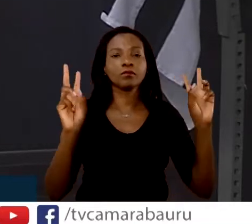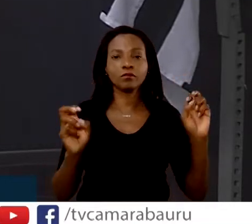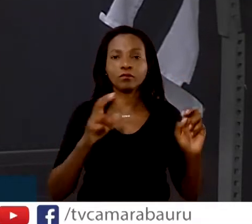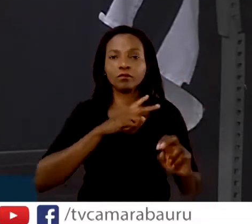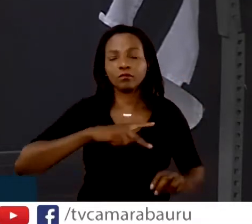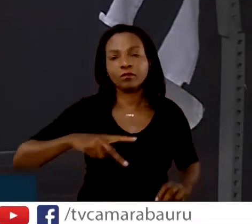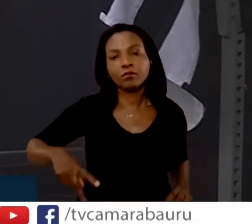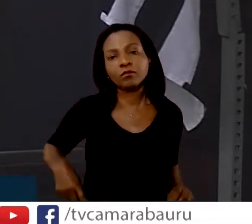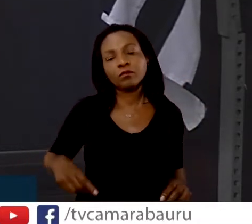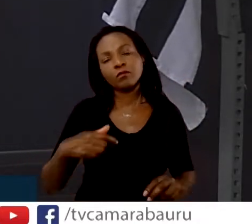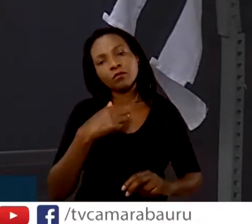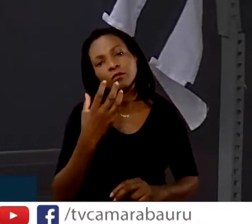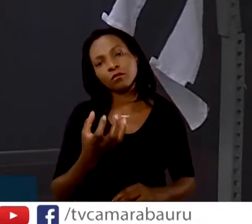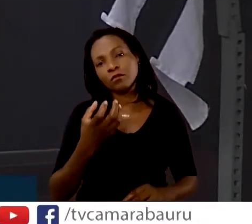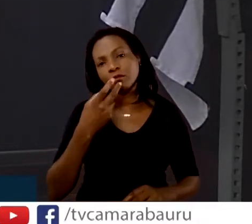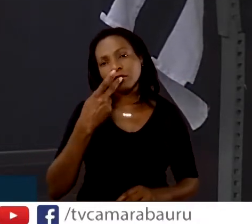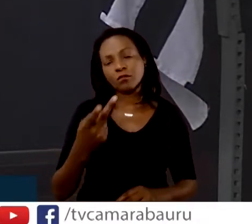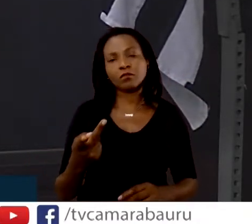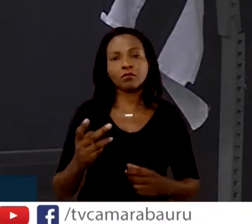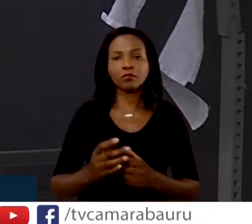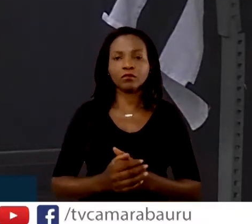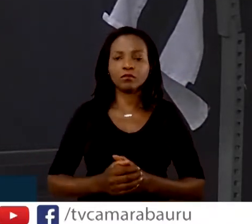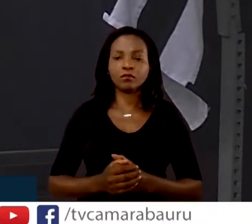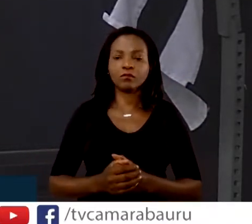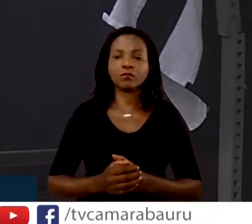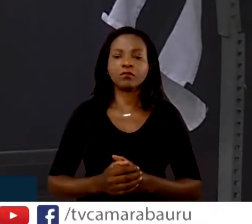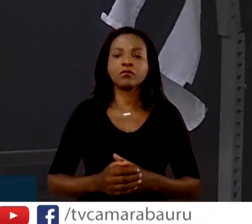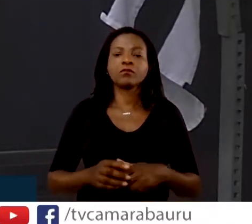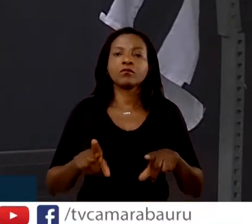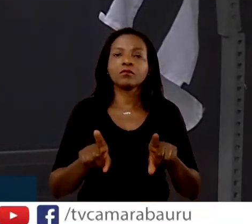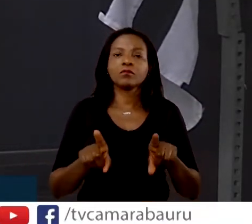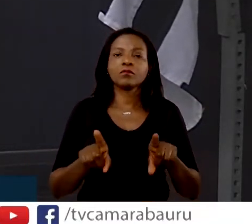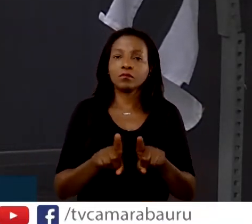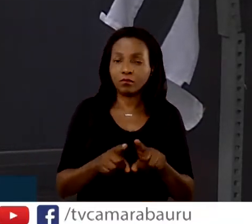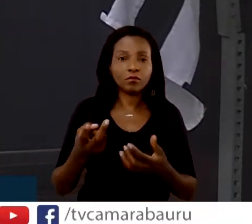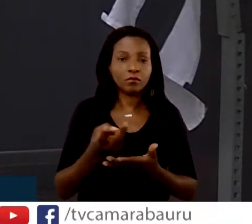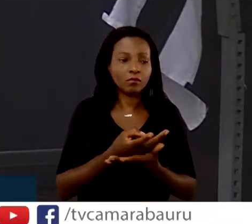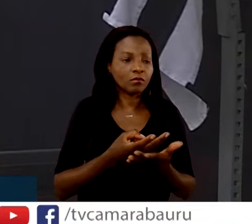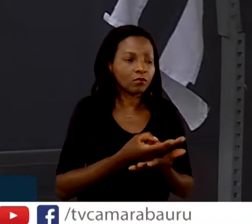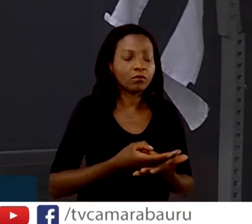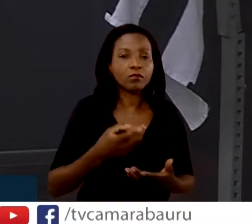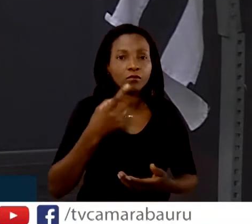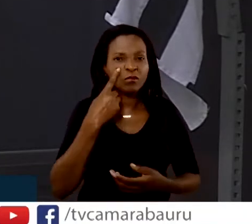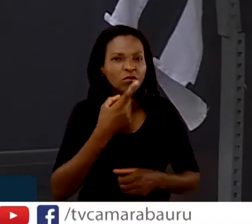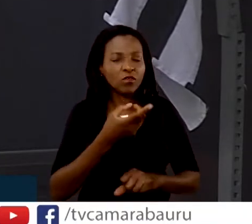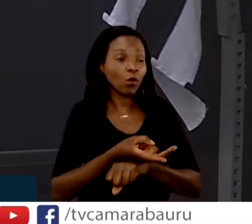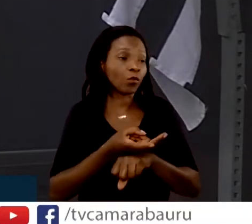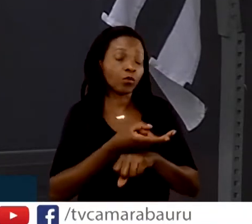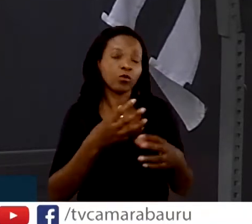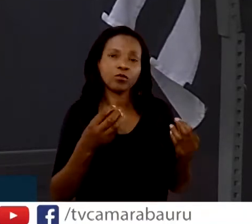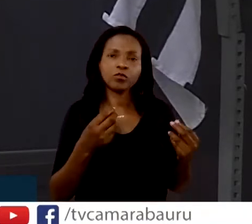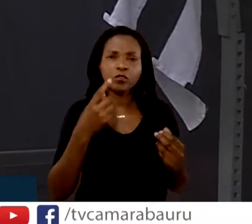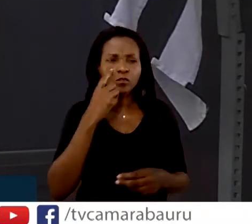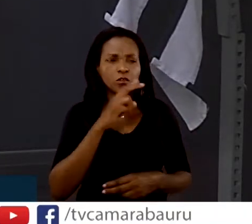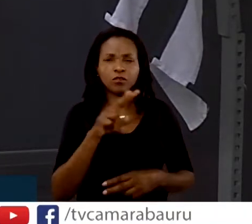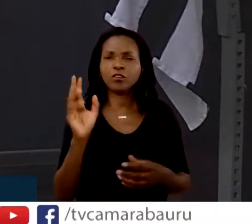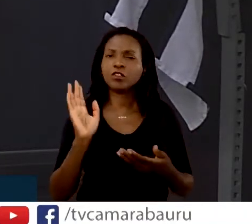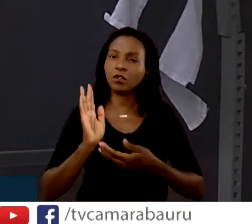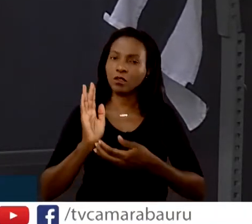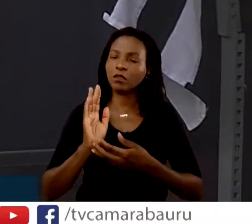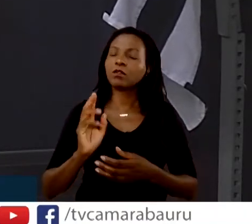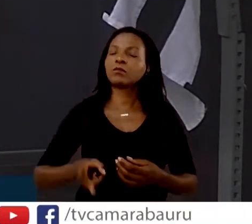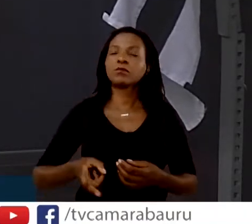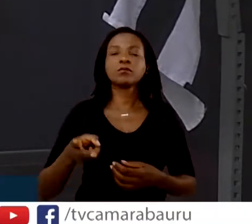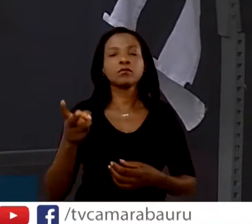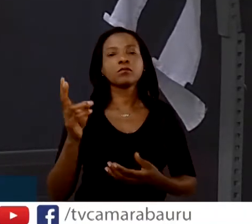eu quero dizer, e eu também estou sendo procurado, e eu vejo aqui que essa casa sempre tem colocado algumas